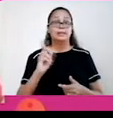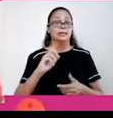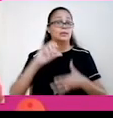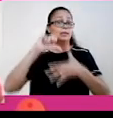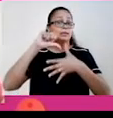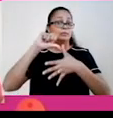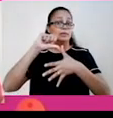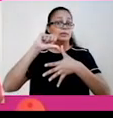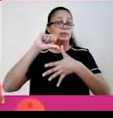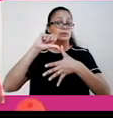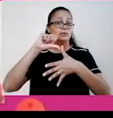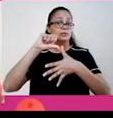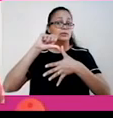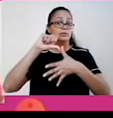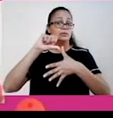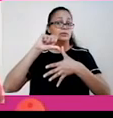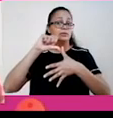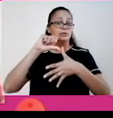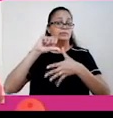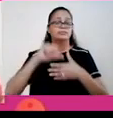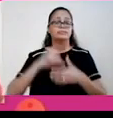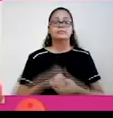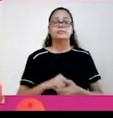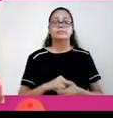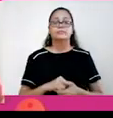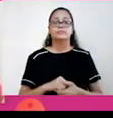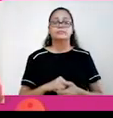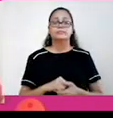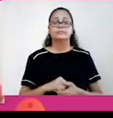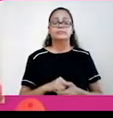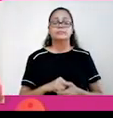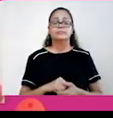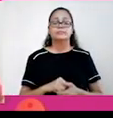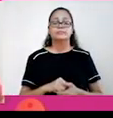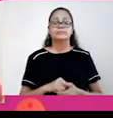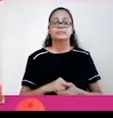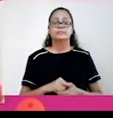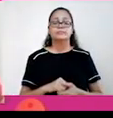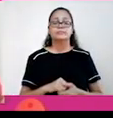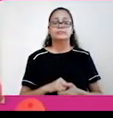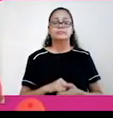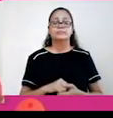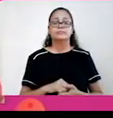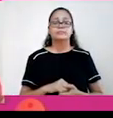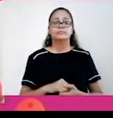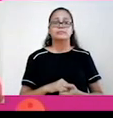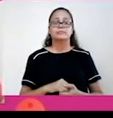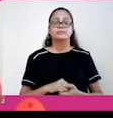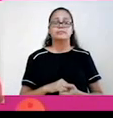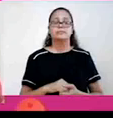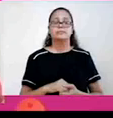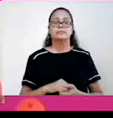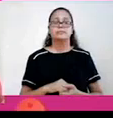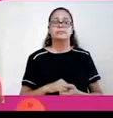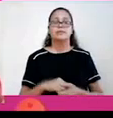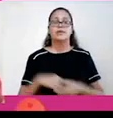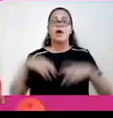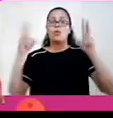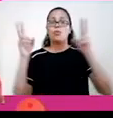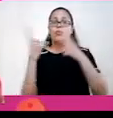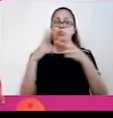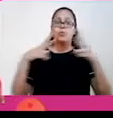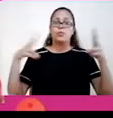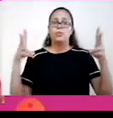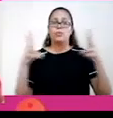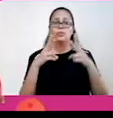Nós estudamos, estamos estudando a América Latina, é daqui pra baixo, olha só, do México pra baixo, certo? Continuando, os